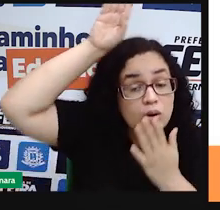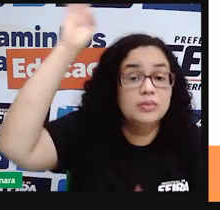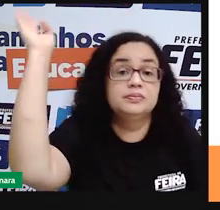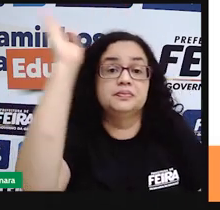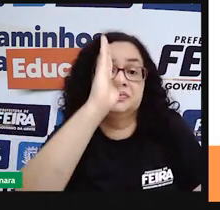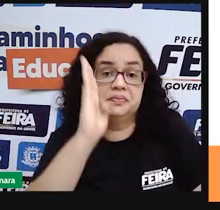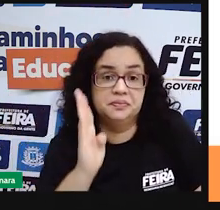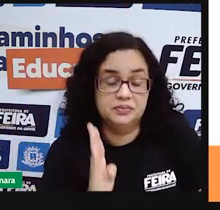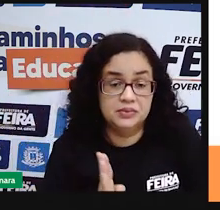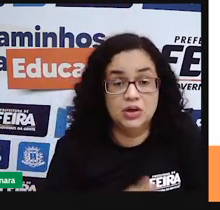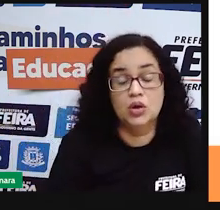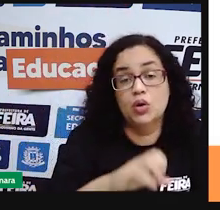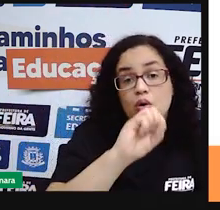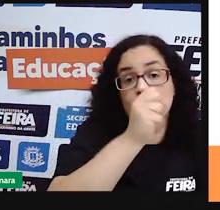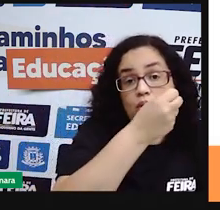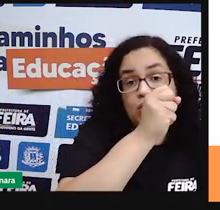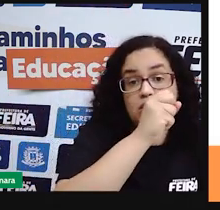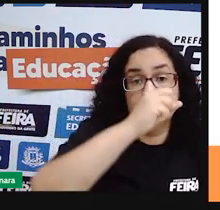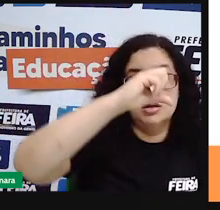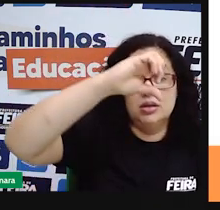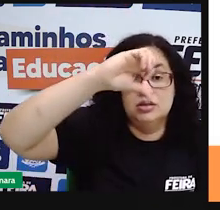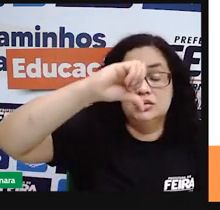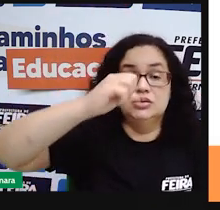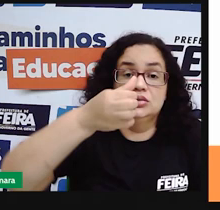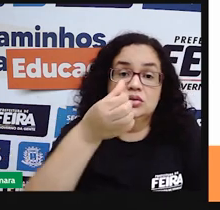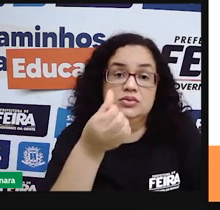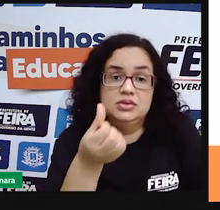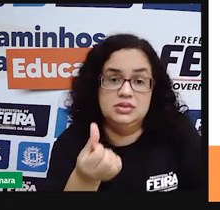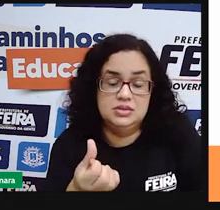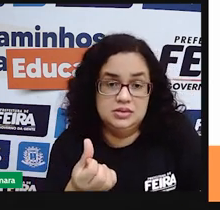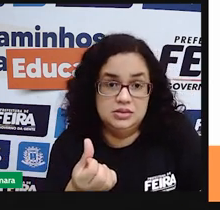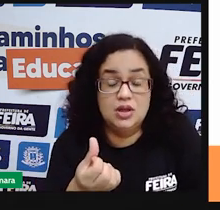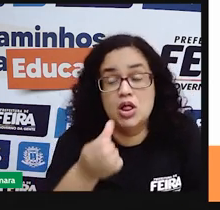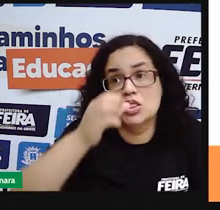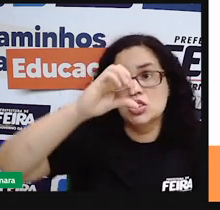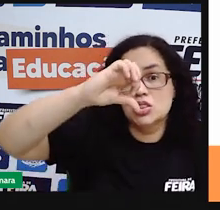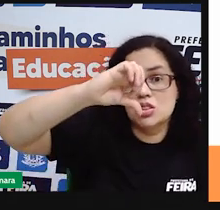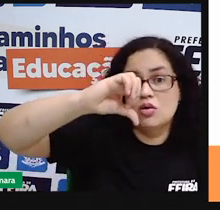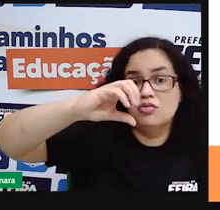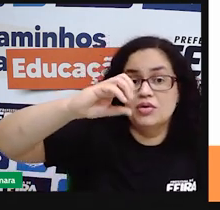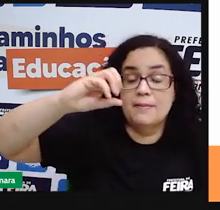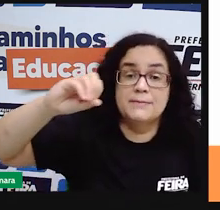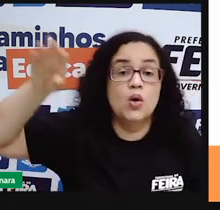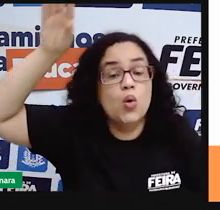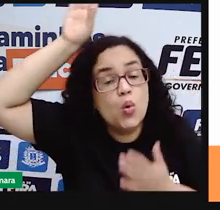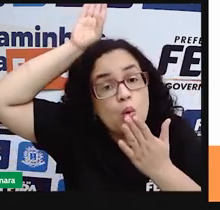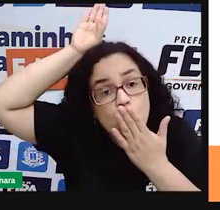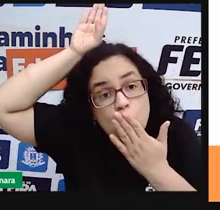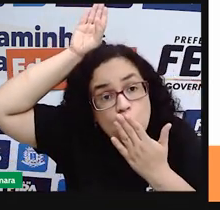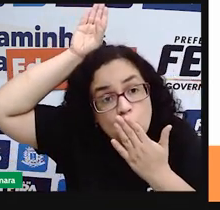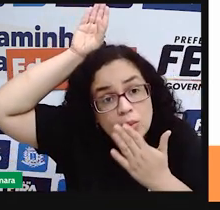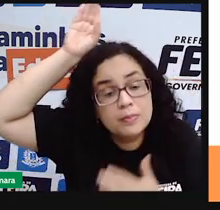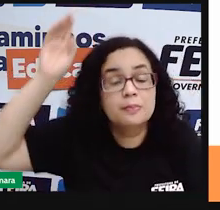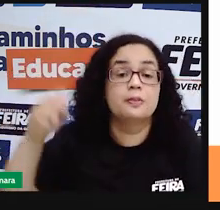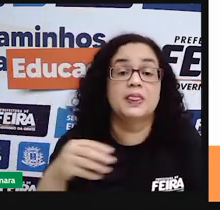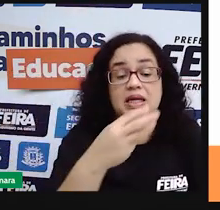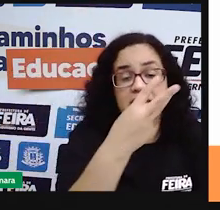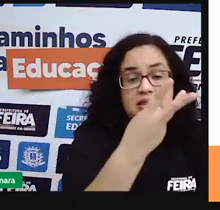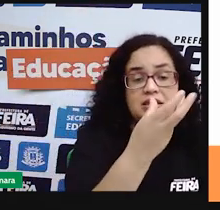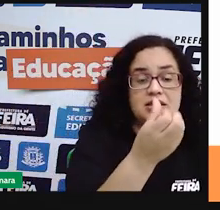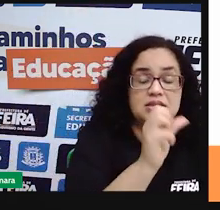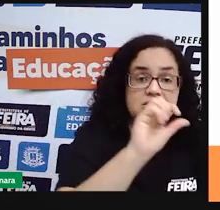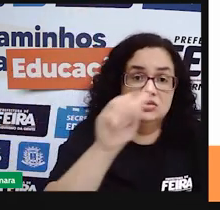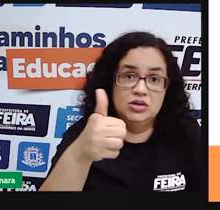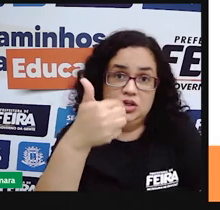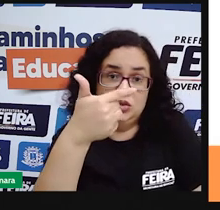896, 9 mil indígenas, sendo 36,2%